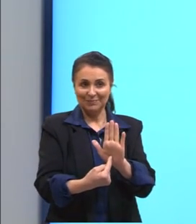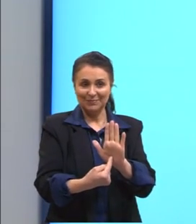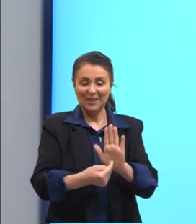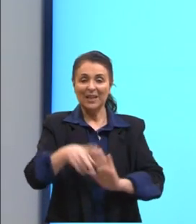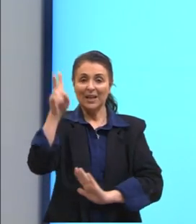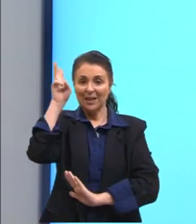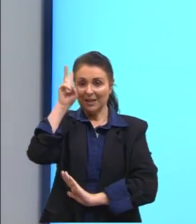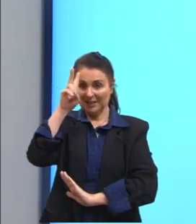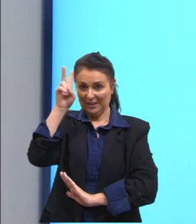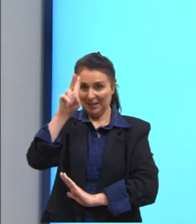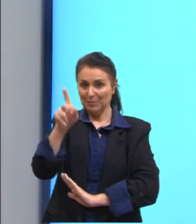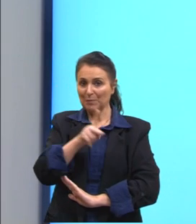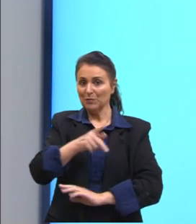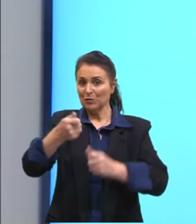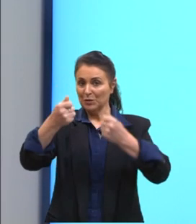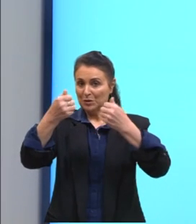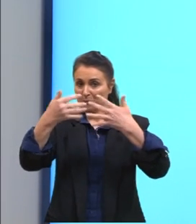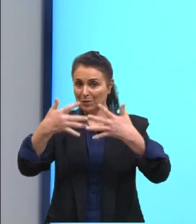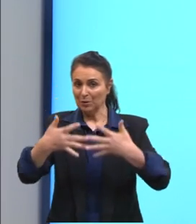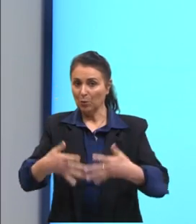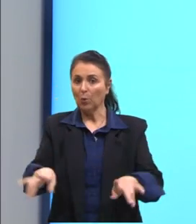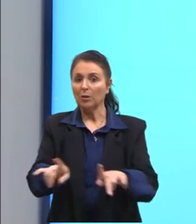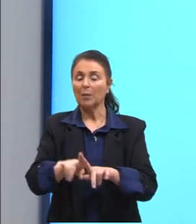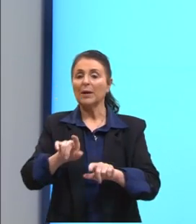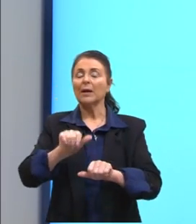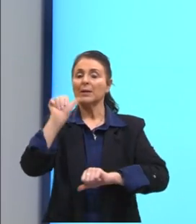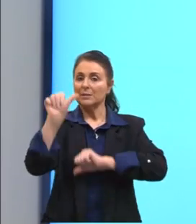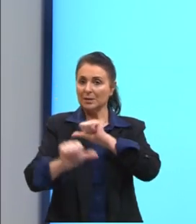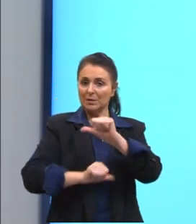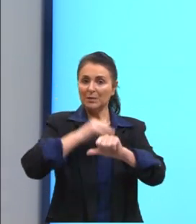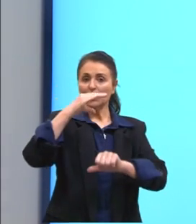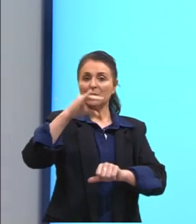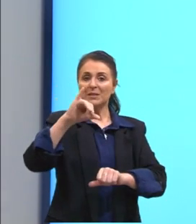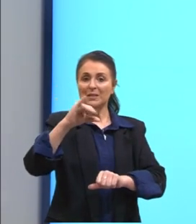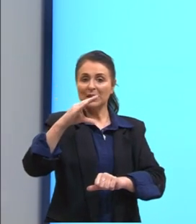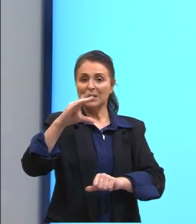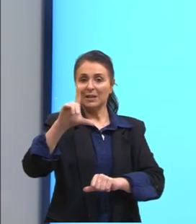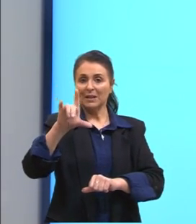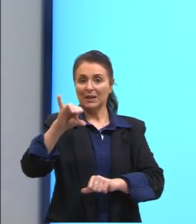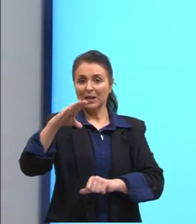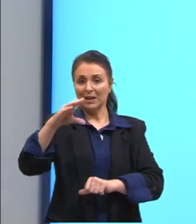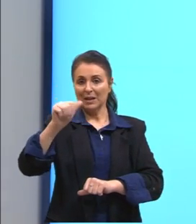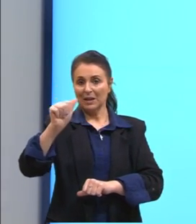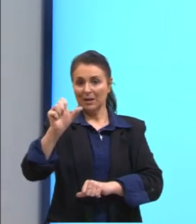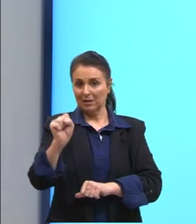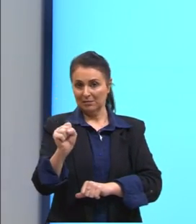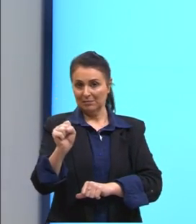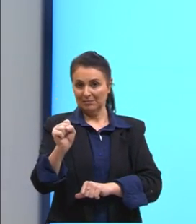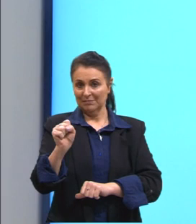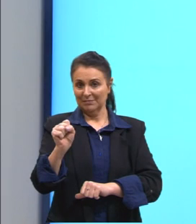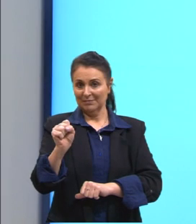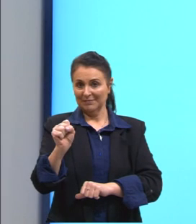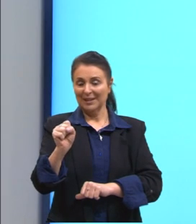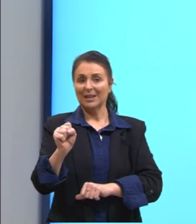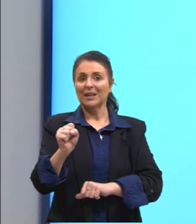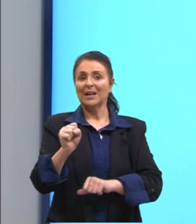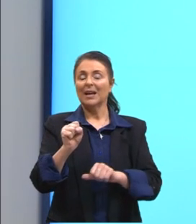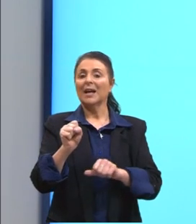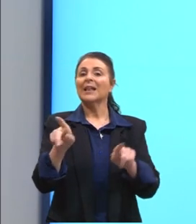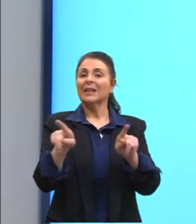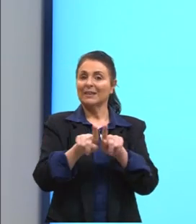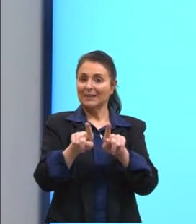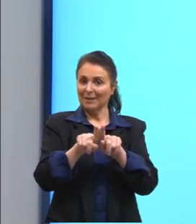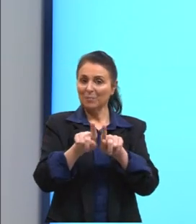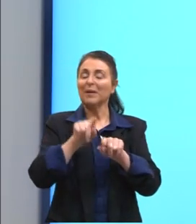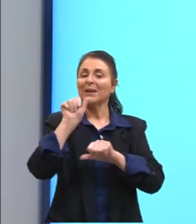Lembram que eu falei também na última aula sobre as transformações cíclicas, né? Que elas não precisavam ser exatamente daquele formato. Então, isso aqui também é uma